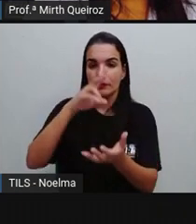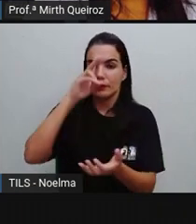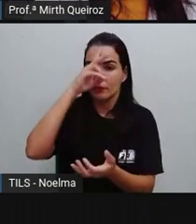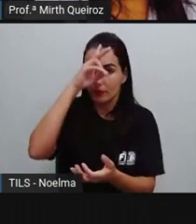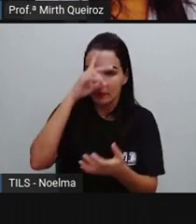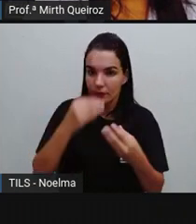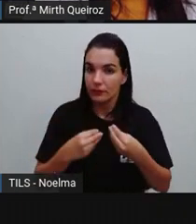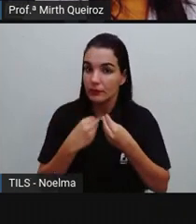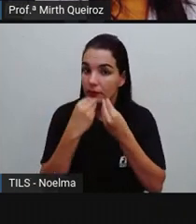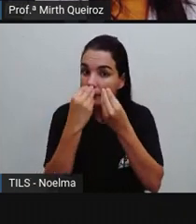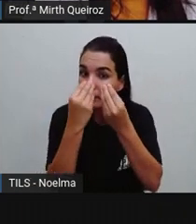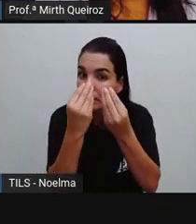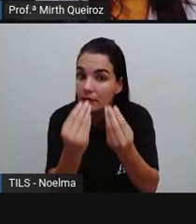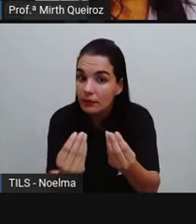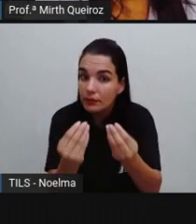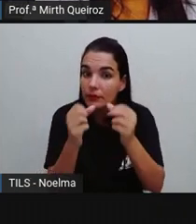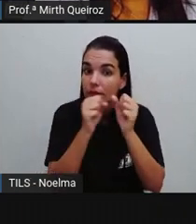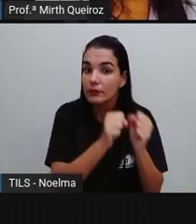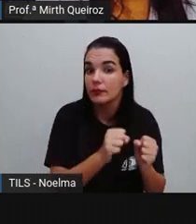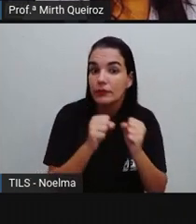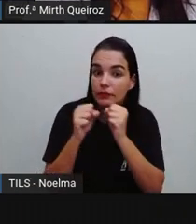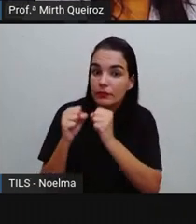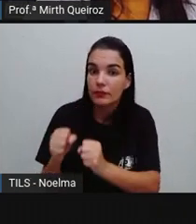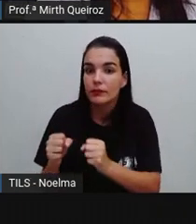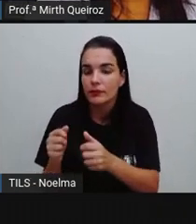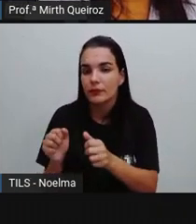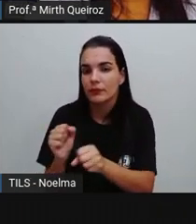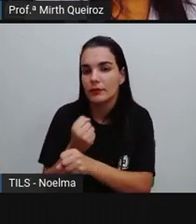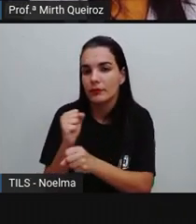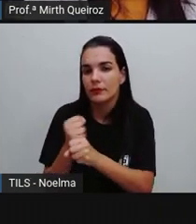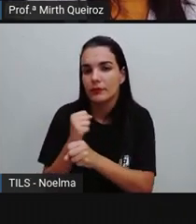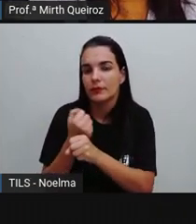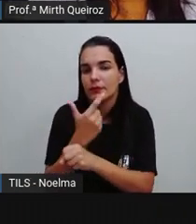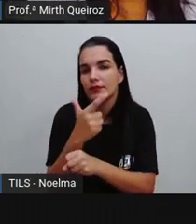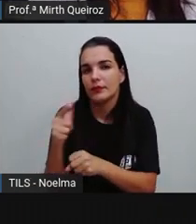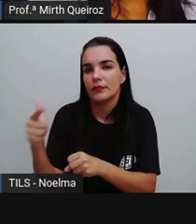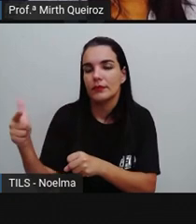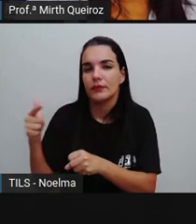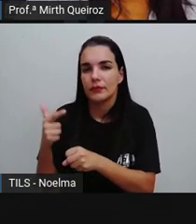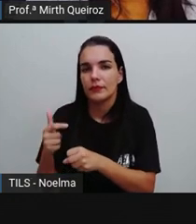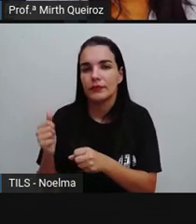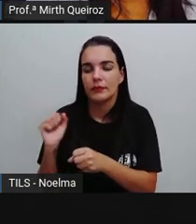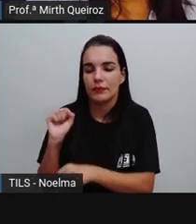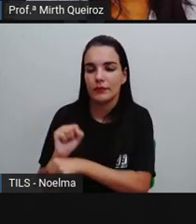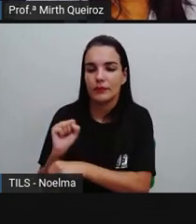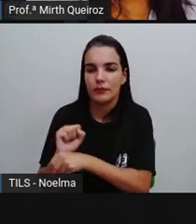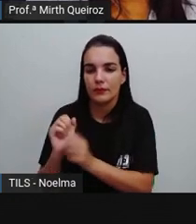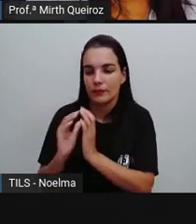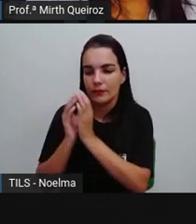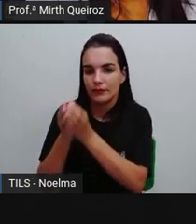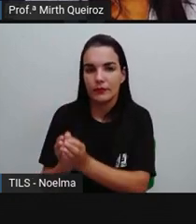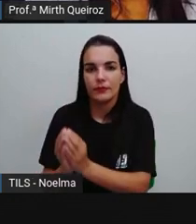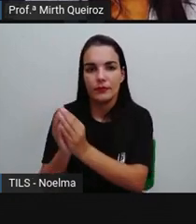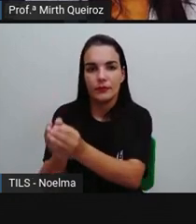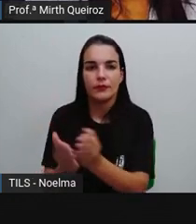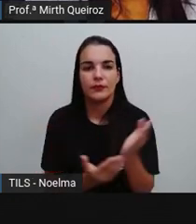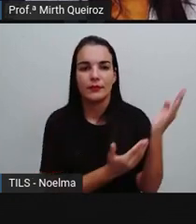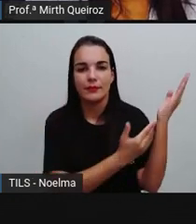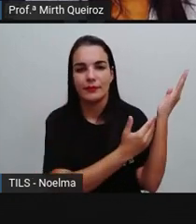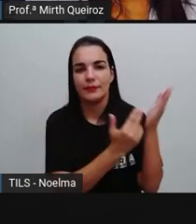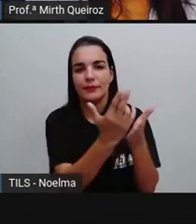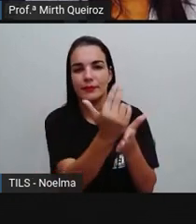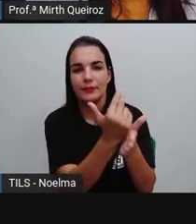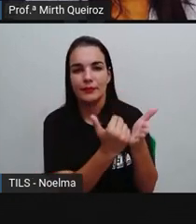possibilidade da construção de um outro porto. E aí, aqui a gente tem a cidade de Salvador e